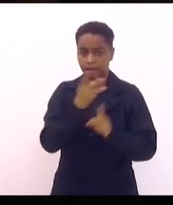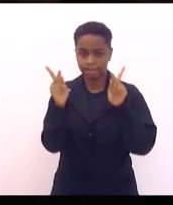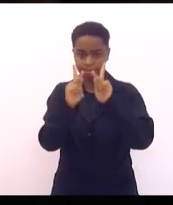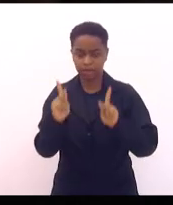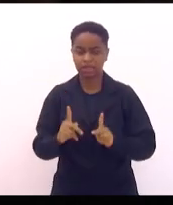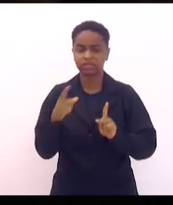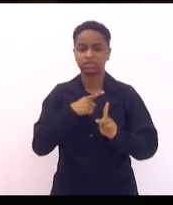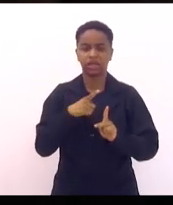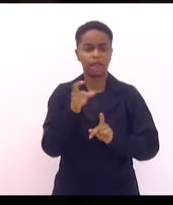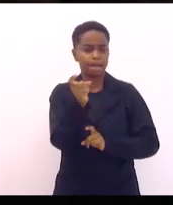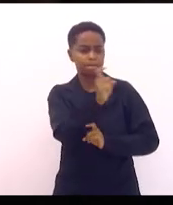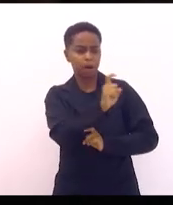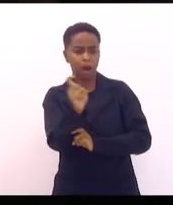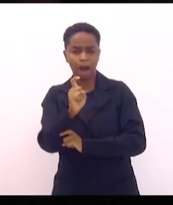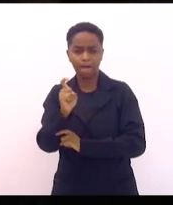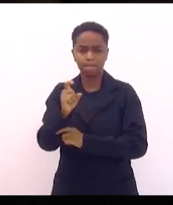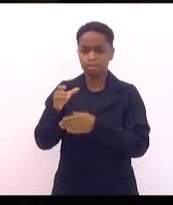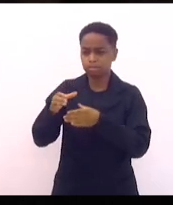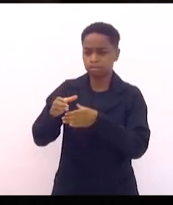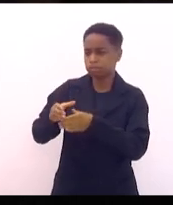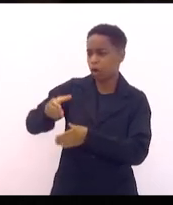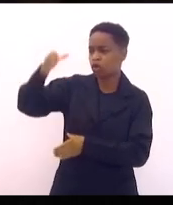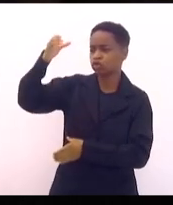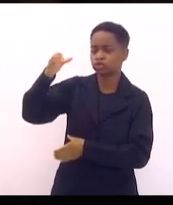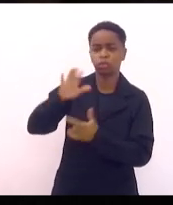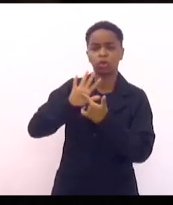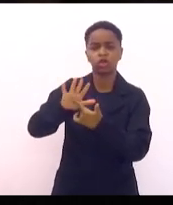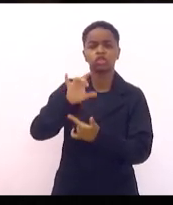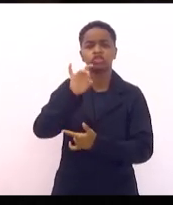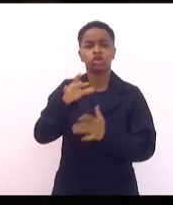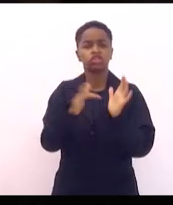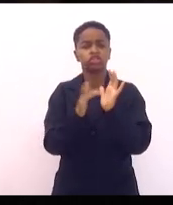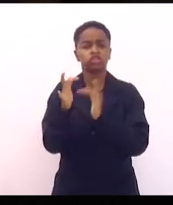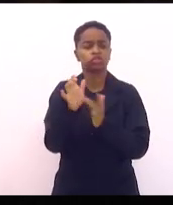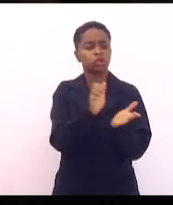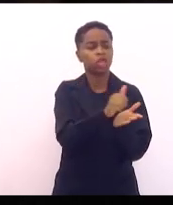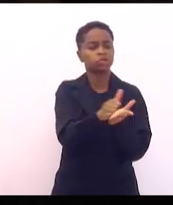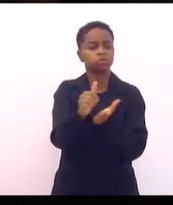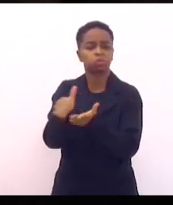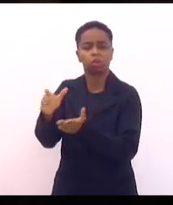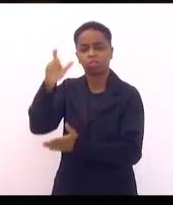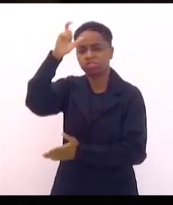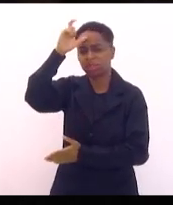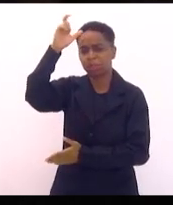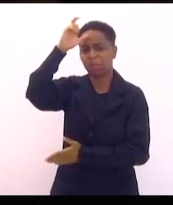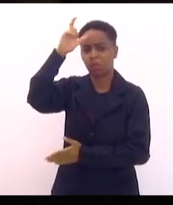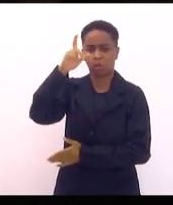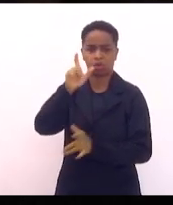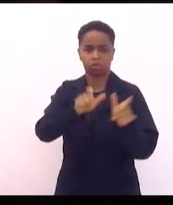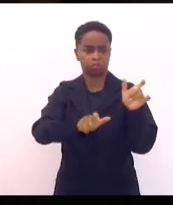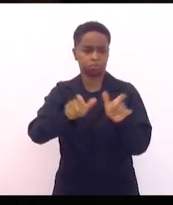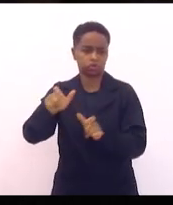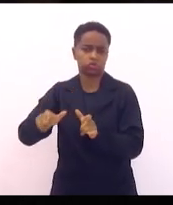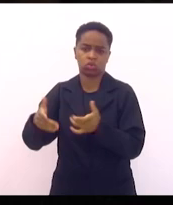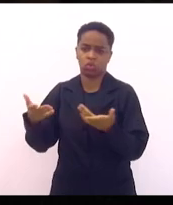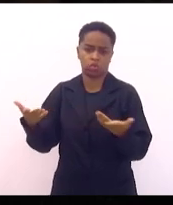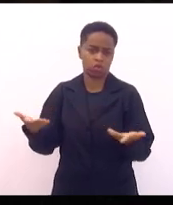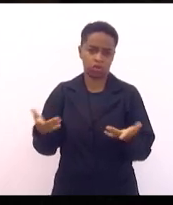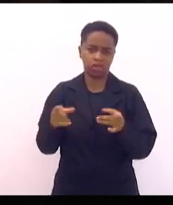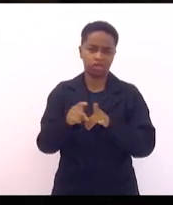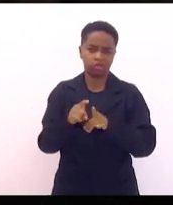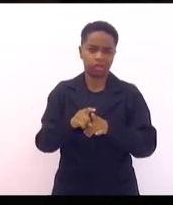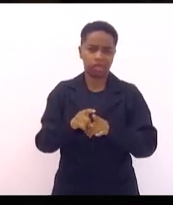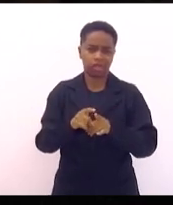pichações nos postes, só Jesus expulsa o demônio das pessoas, abaixo, a